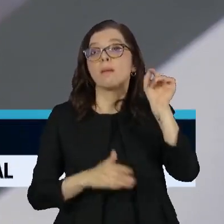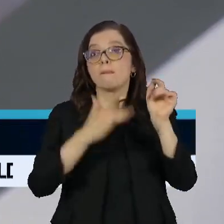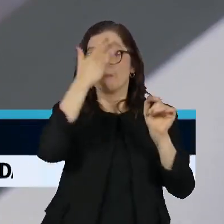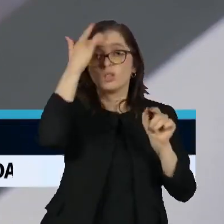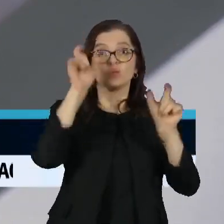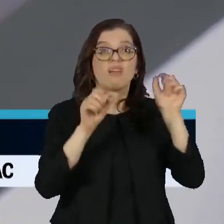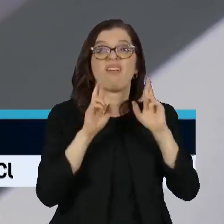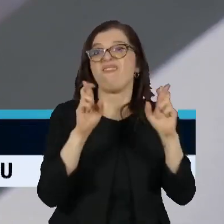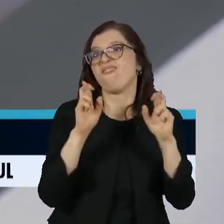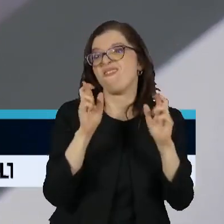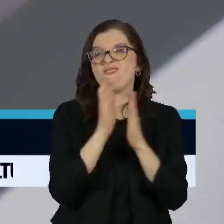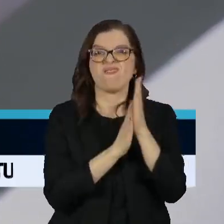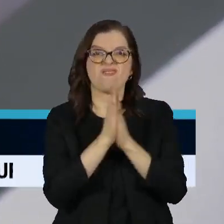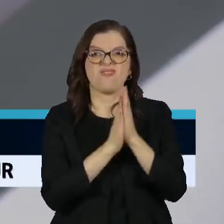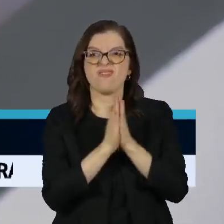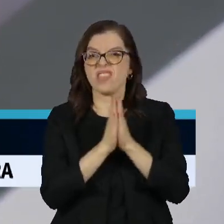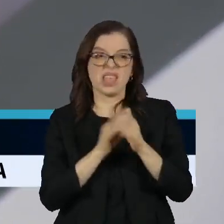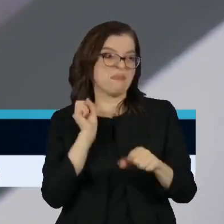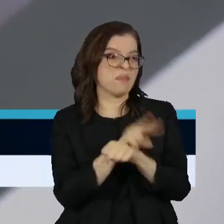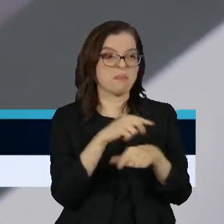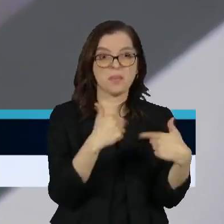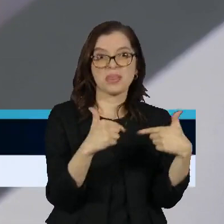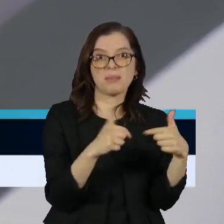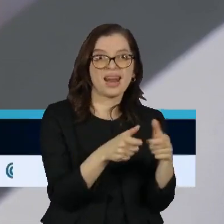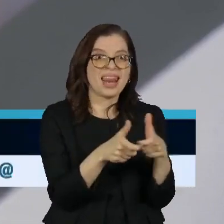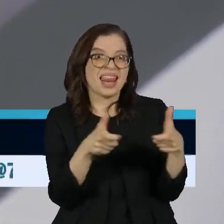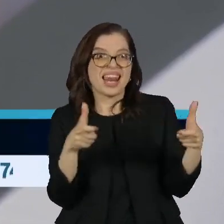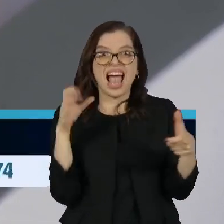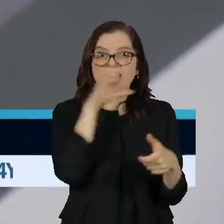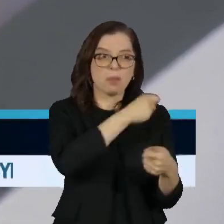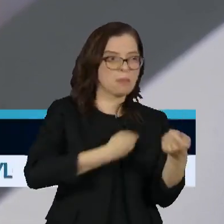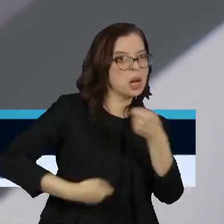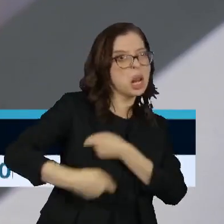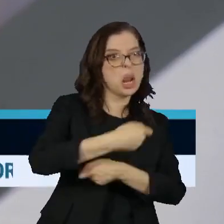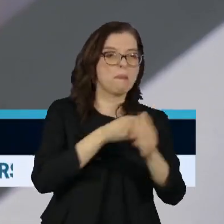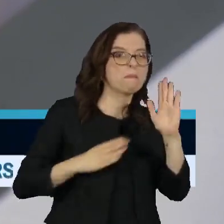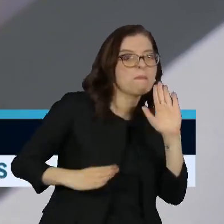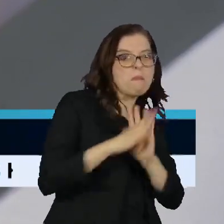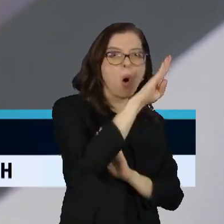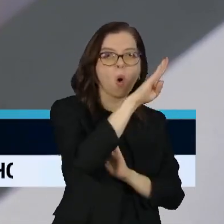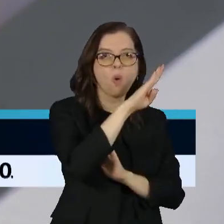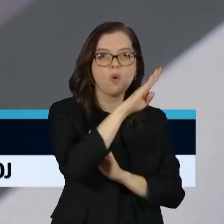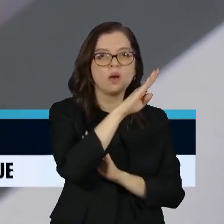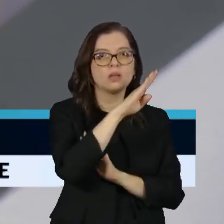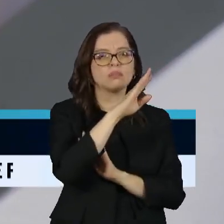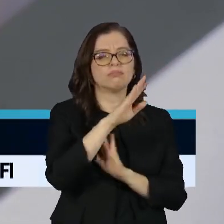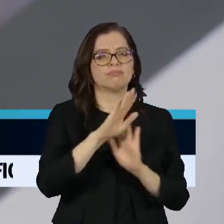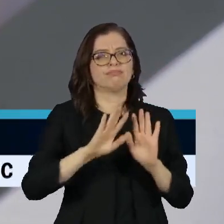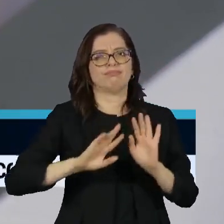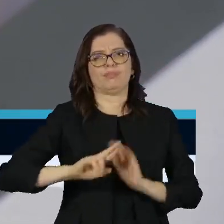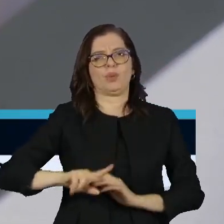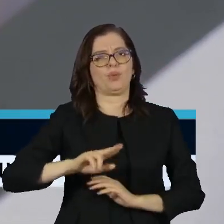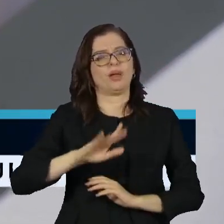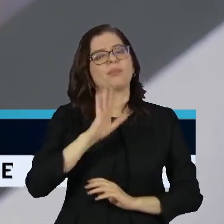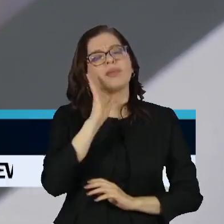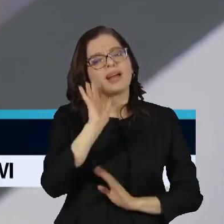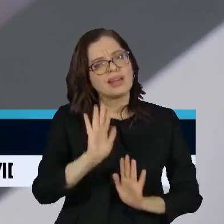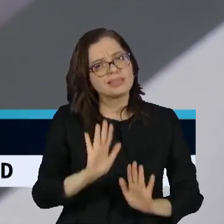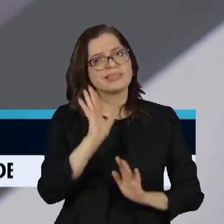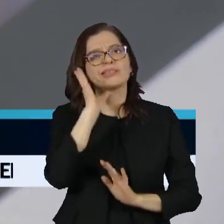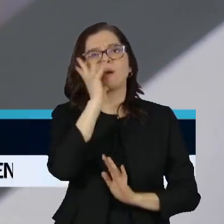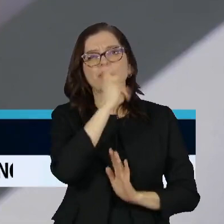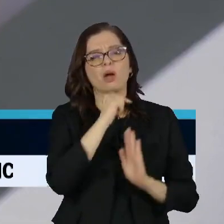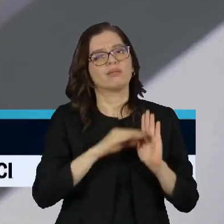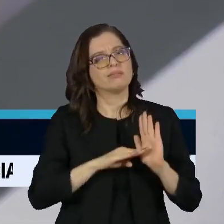empregos fossem bombar e que o crescimento fosse até ser maior do que ele é e isso tudo deu uma estacionada agora nesse trimestre. Me